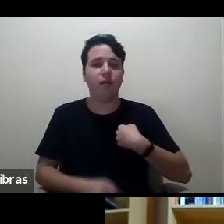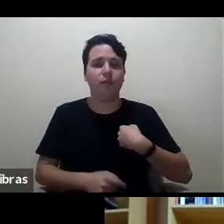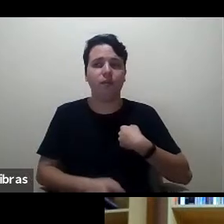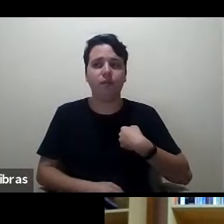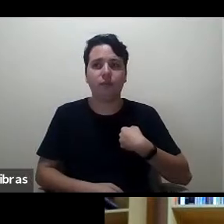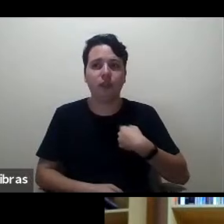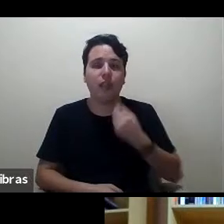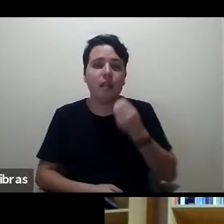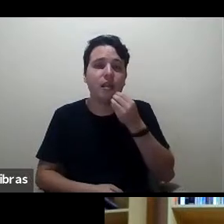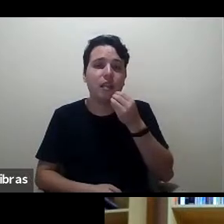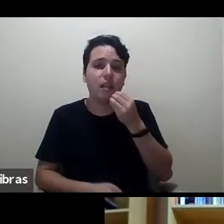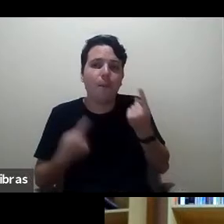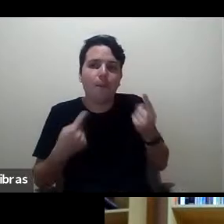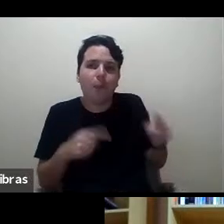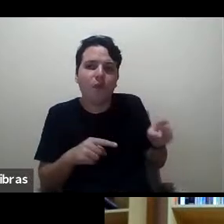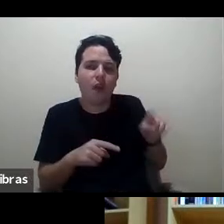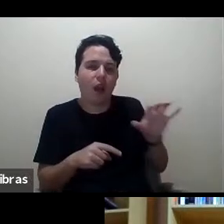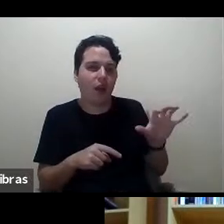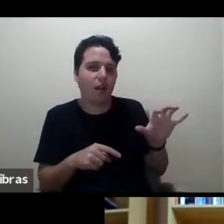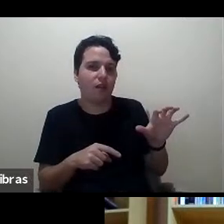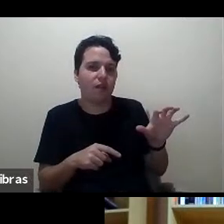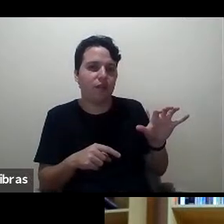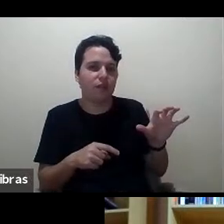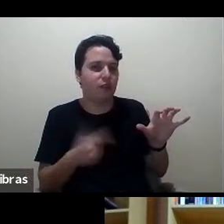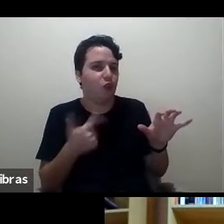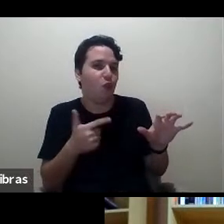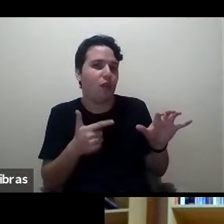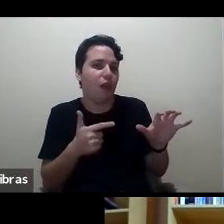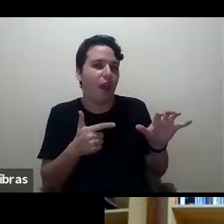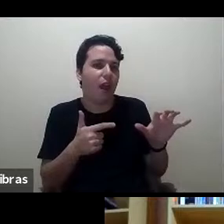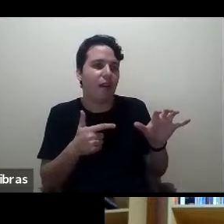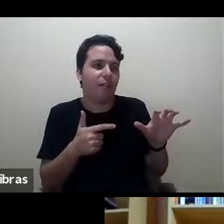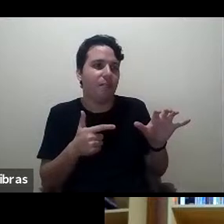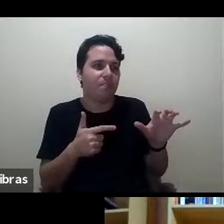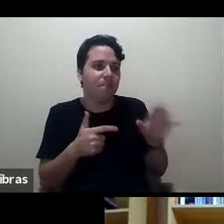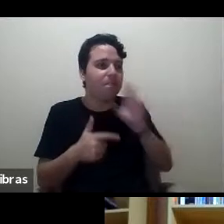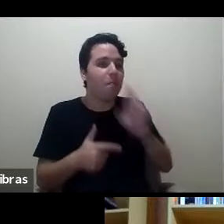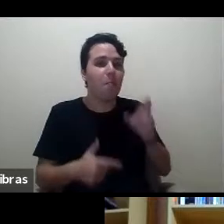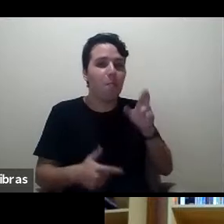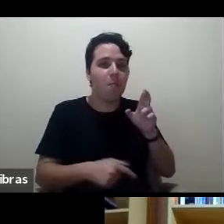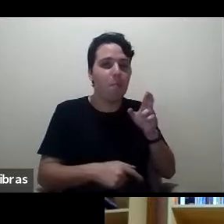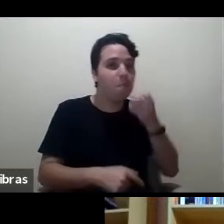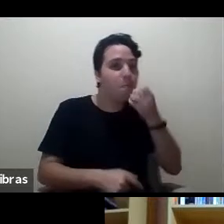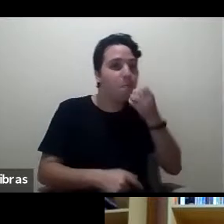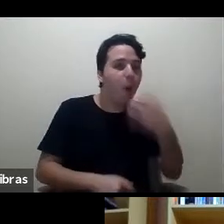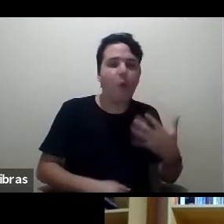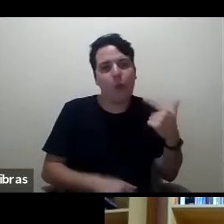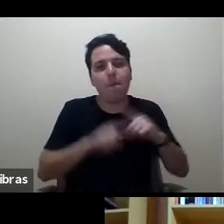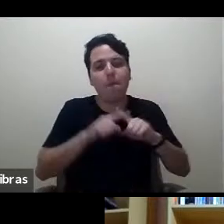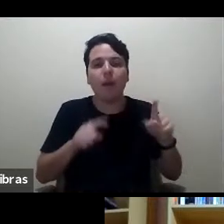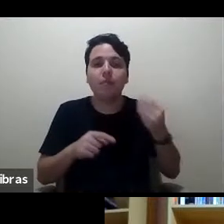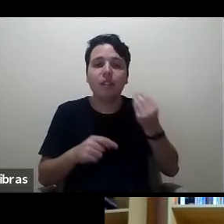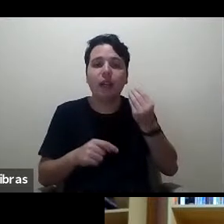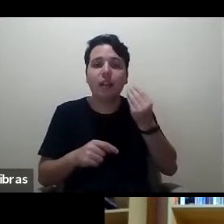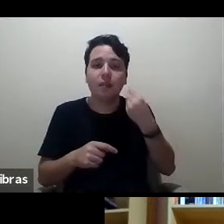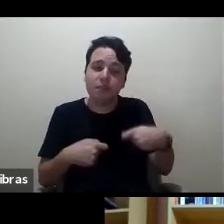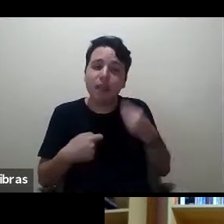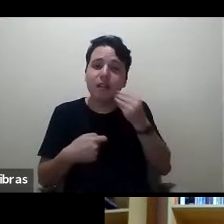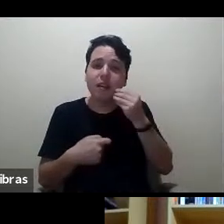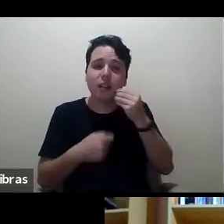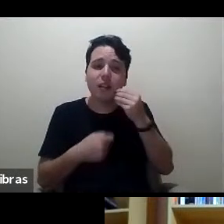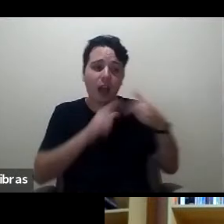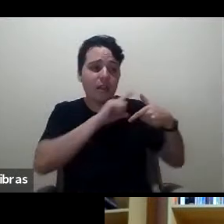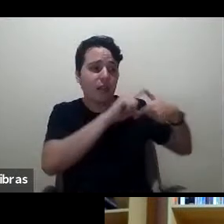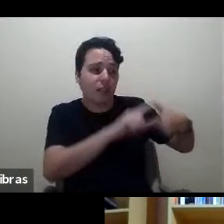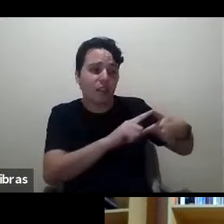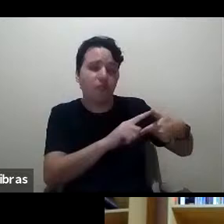provocar muito isso sem muito sucesso mas a gente precisa tentar retomar essa tradição eu acho que tu tocaste